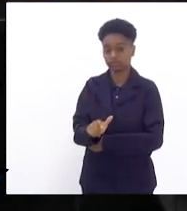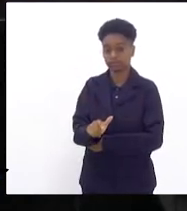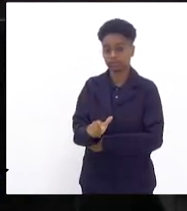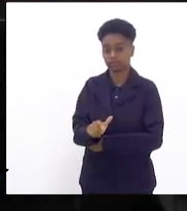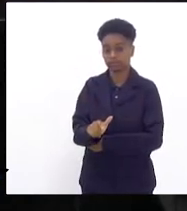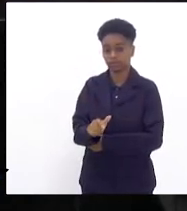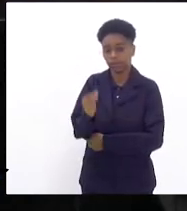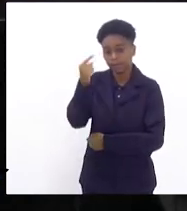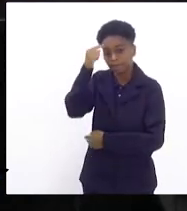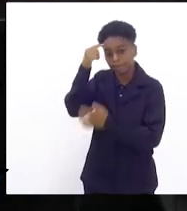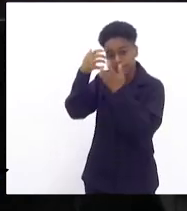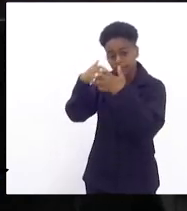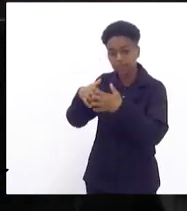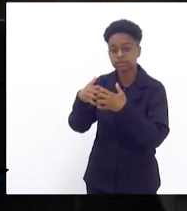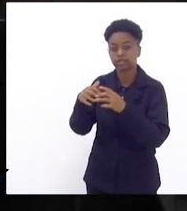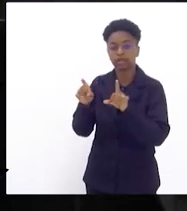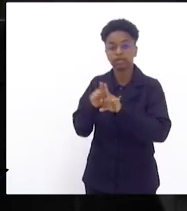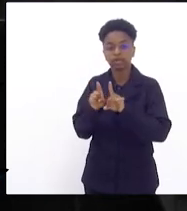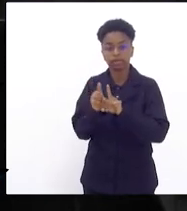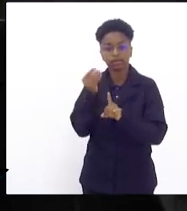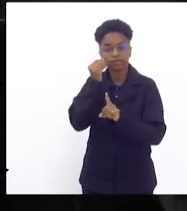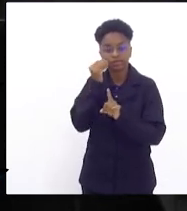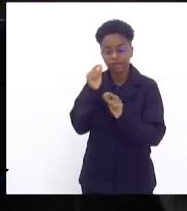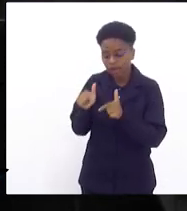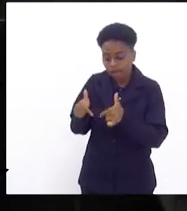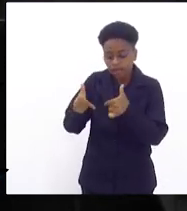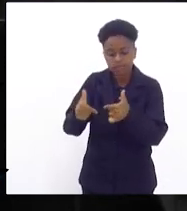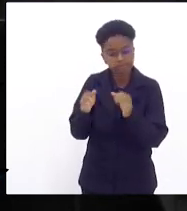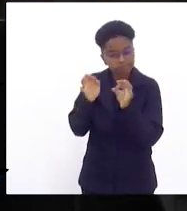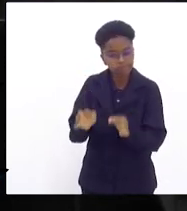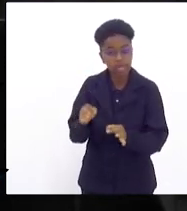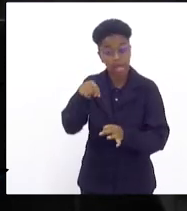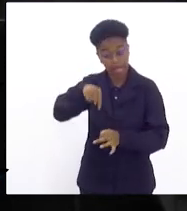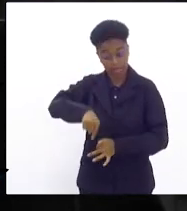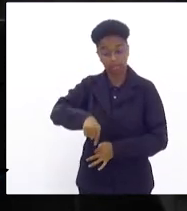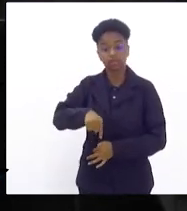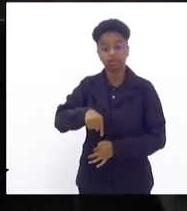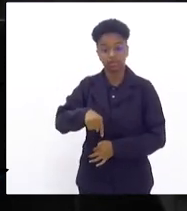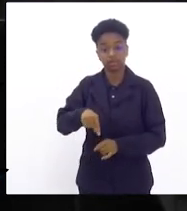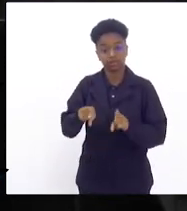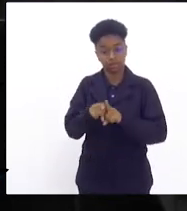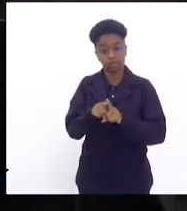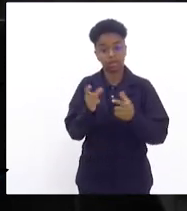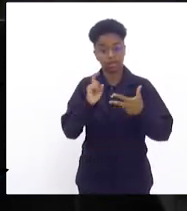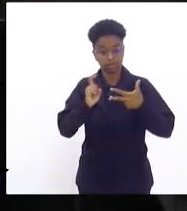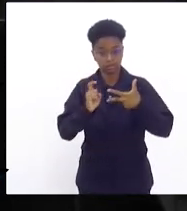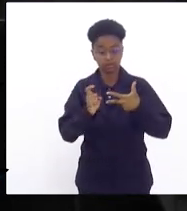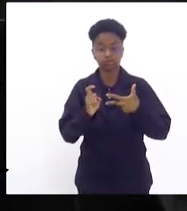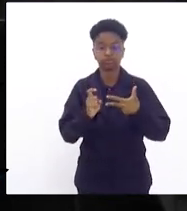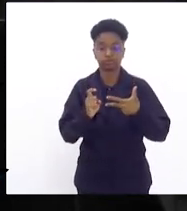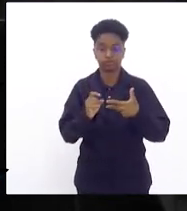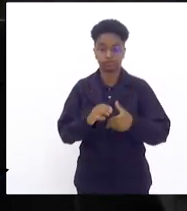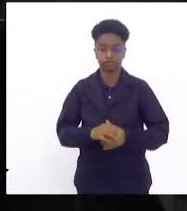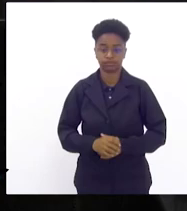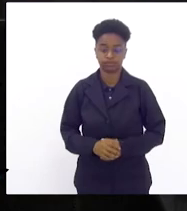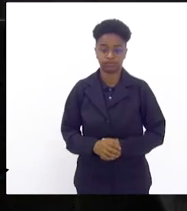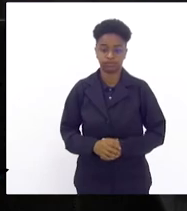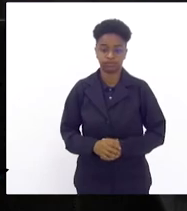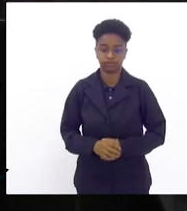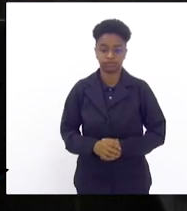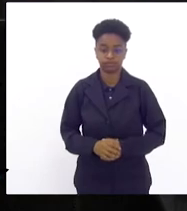reflexão e buscar ações concretas dentro desse parlamento e dentro do executivo estadual para que